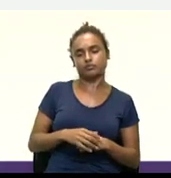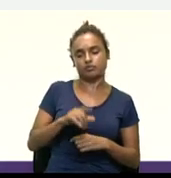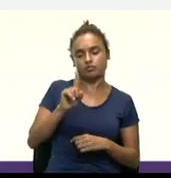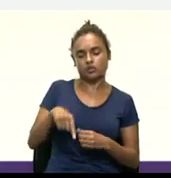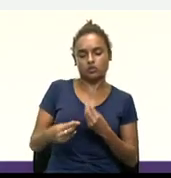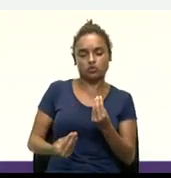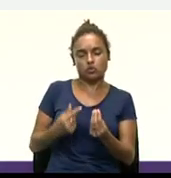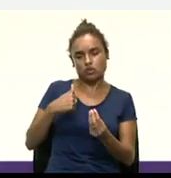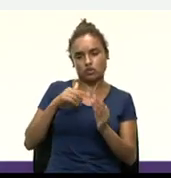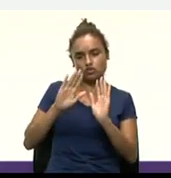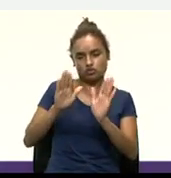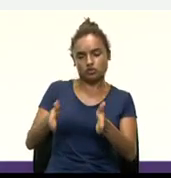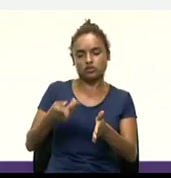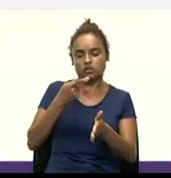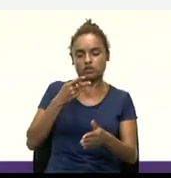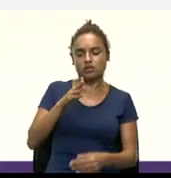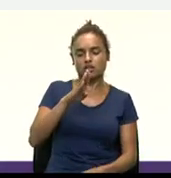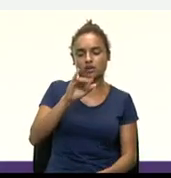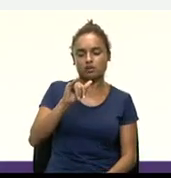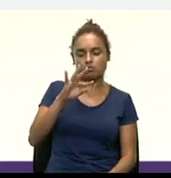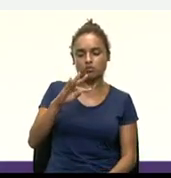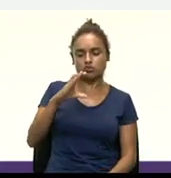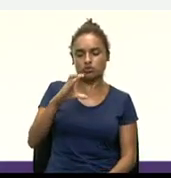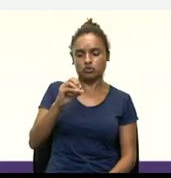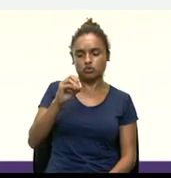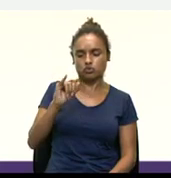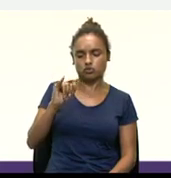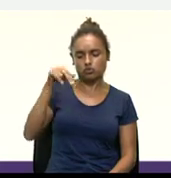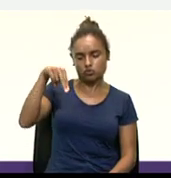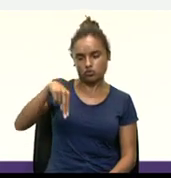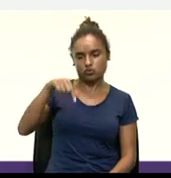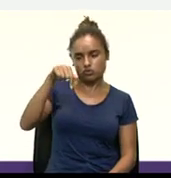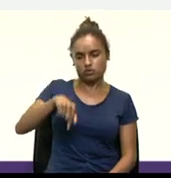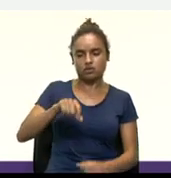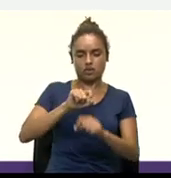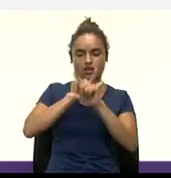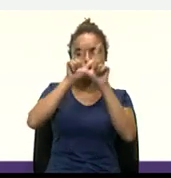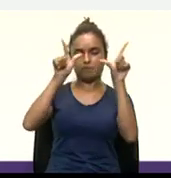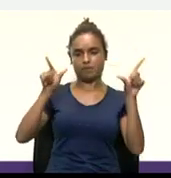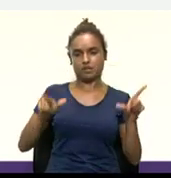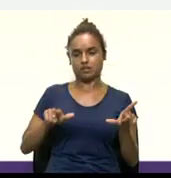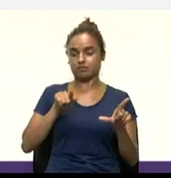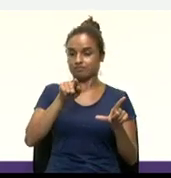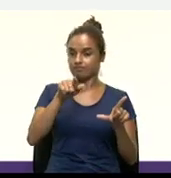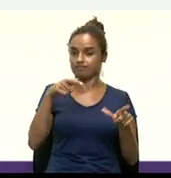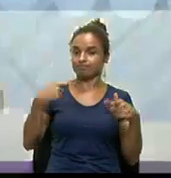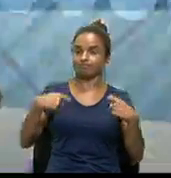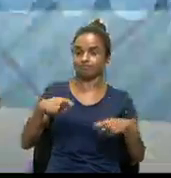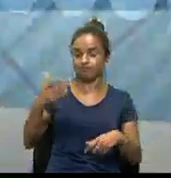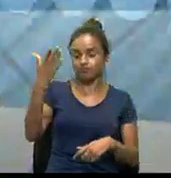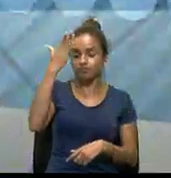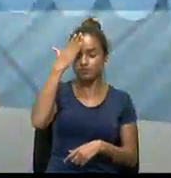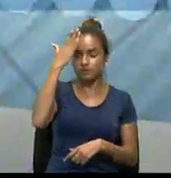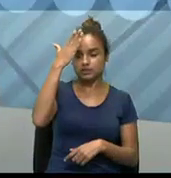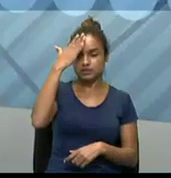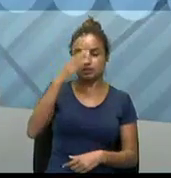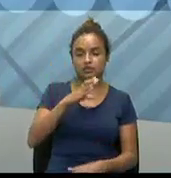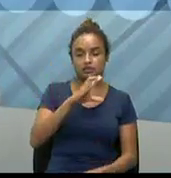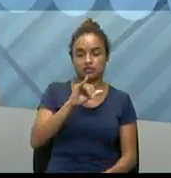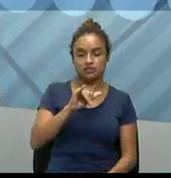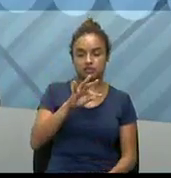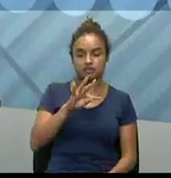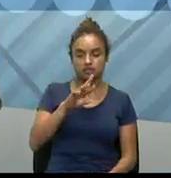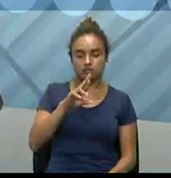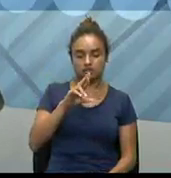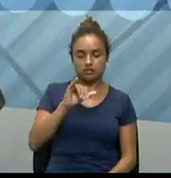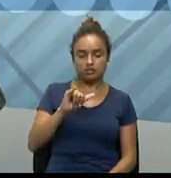como estamos falando da Bitcoin, então, esclarecendo também esse fato pessoal. criptomoeda,